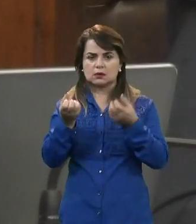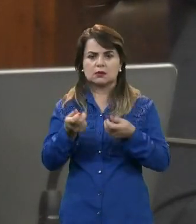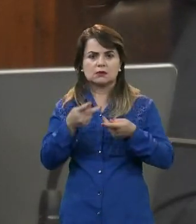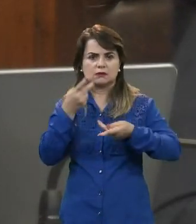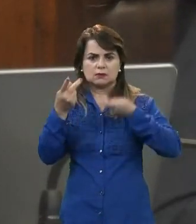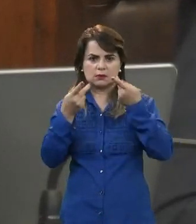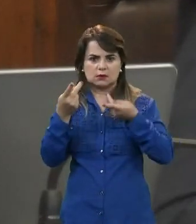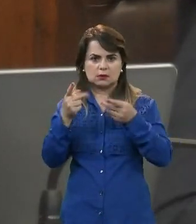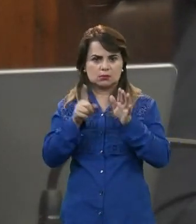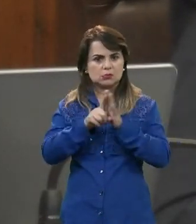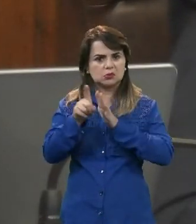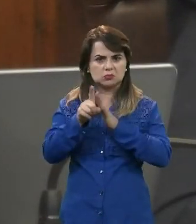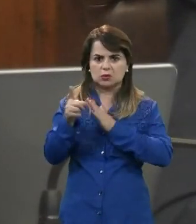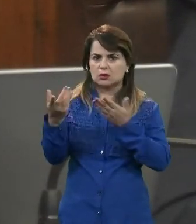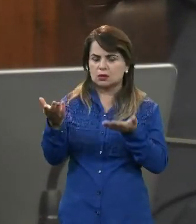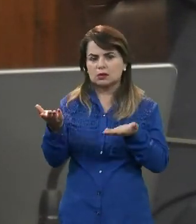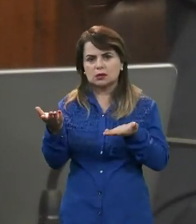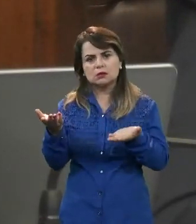algum questionamento.